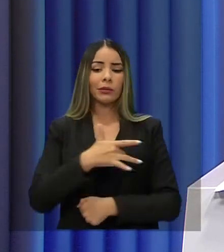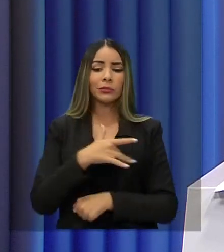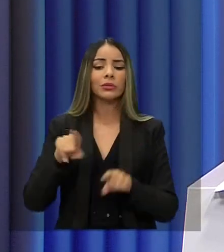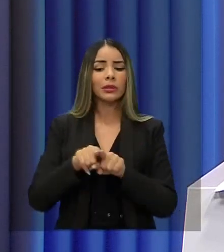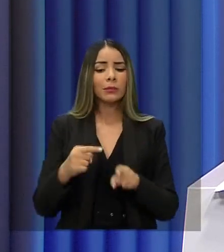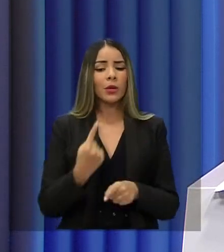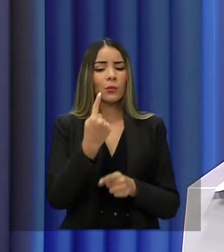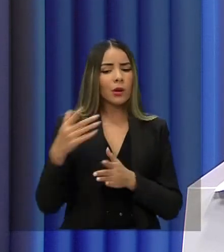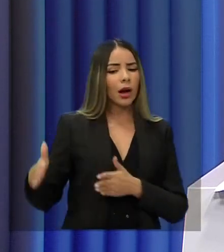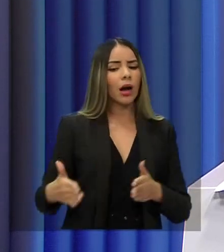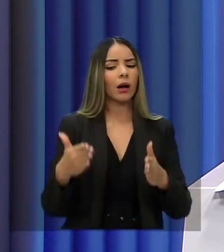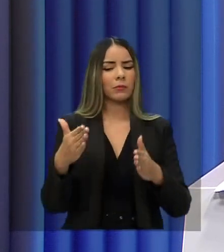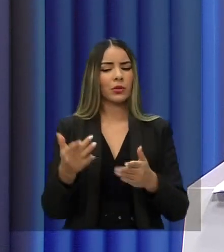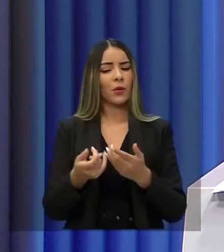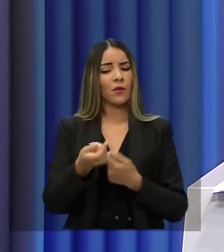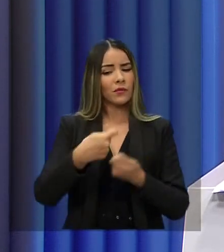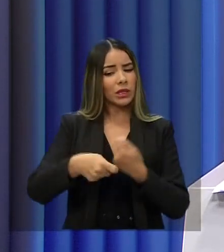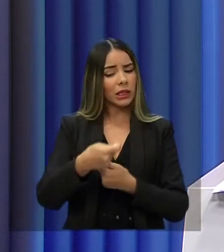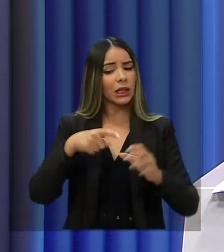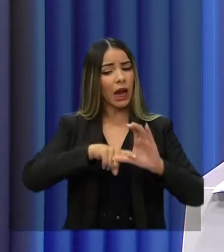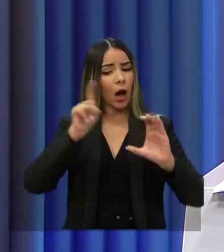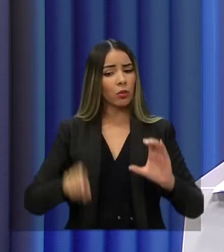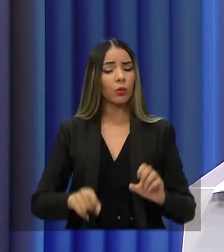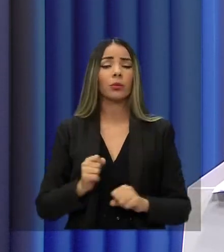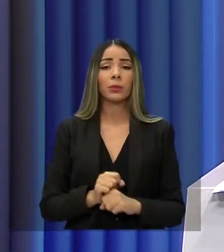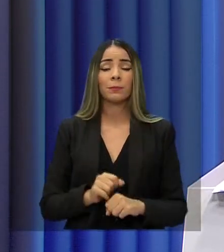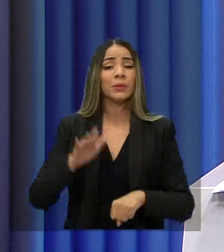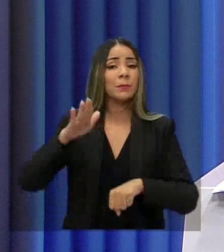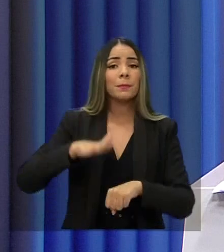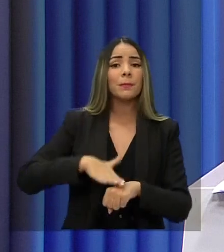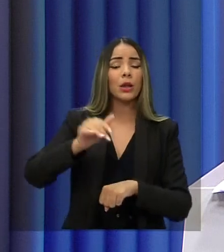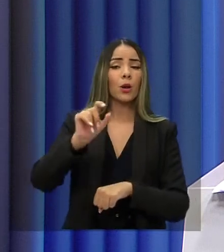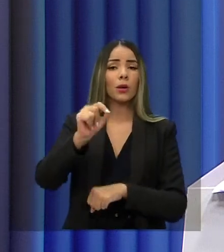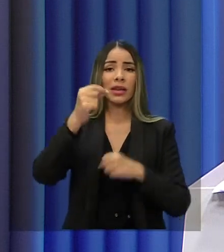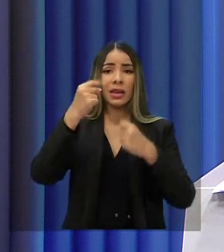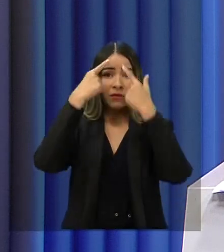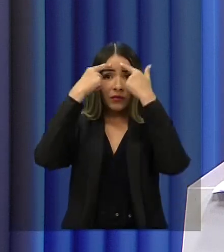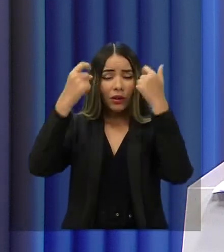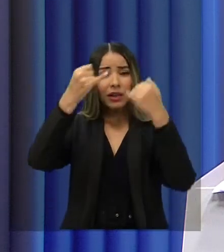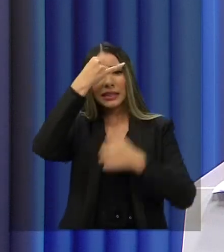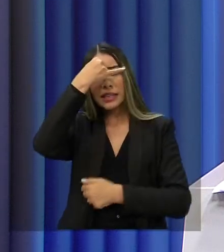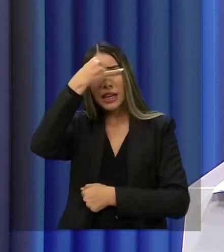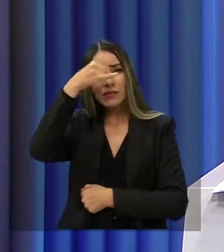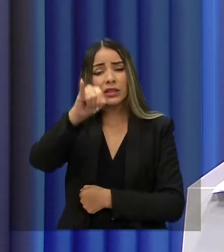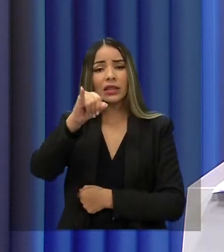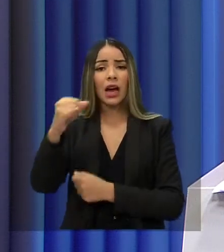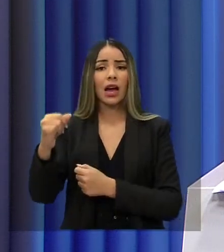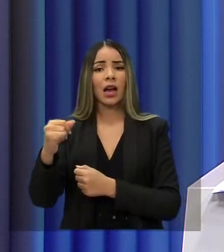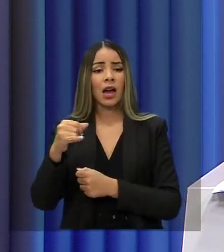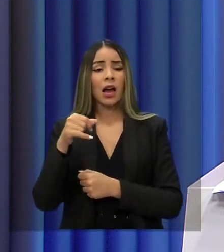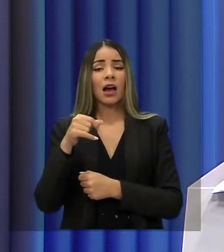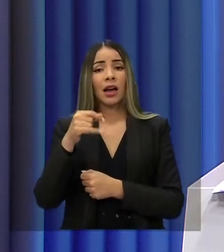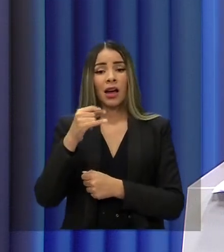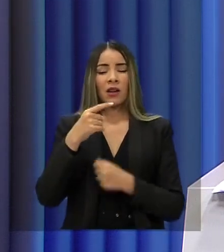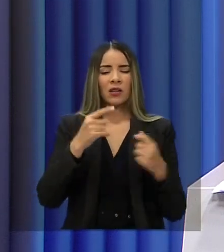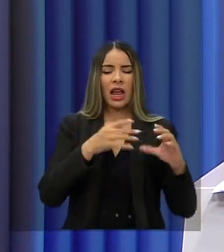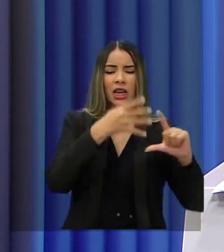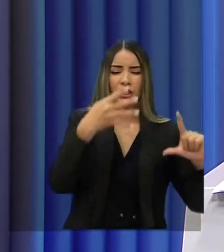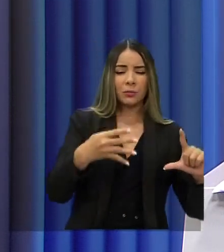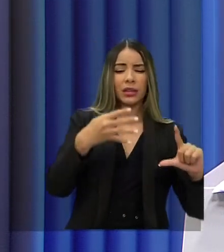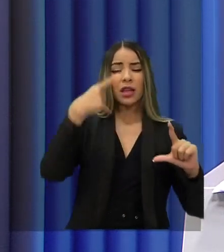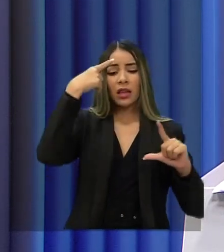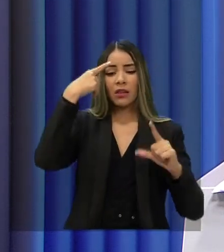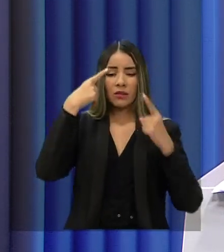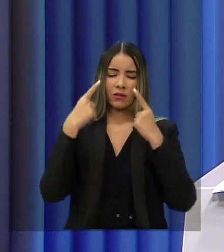caminho para a autonomia financeira. A melhor prevenção da violência contra a comunidade de LGBTQI e contra as mulheres